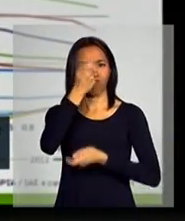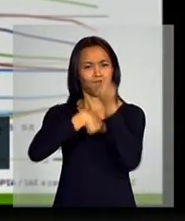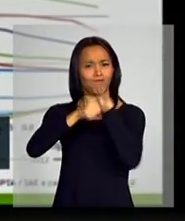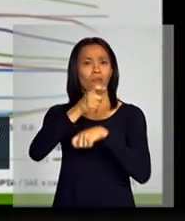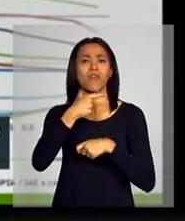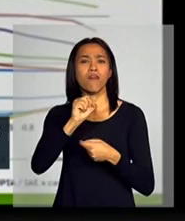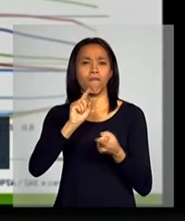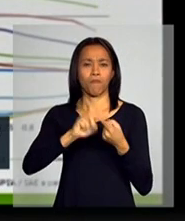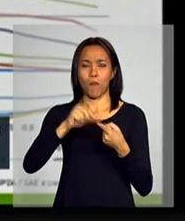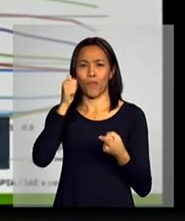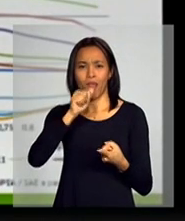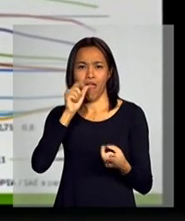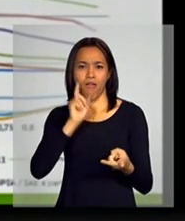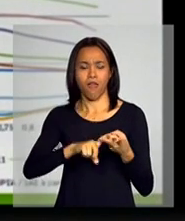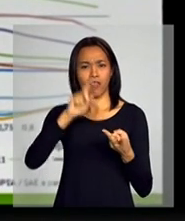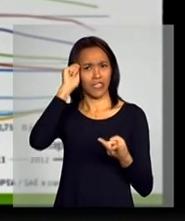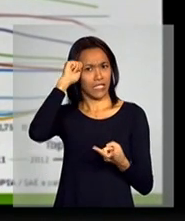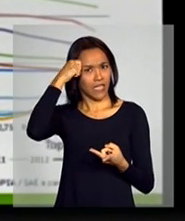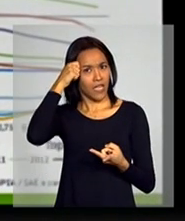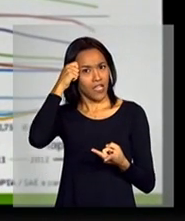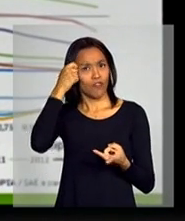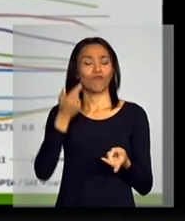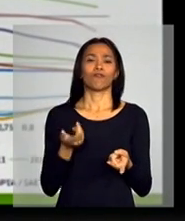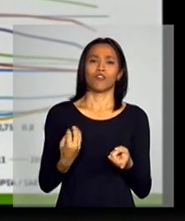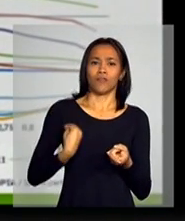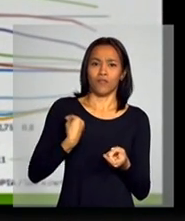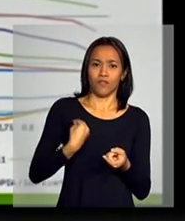mulheres, negros, da periferia,